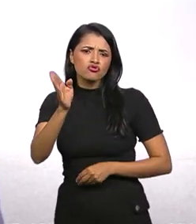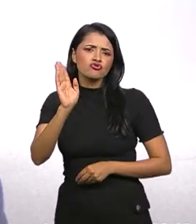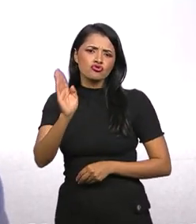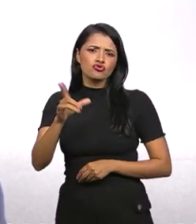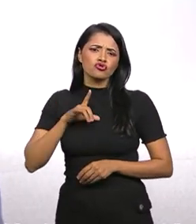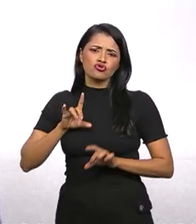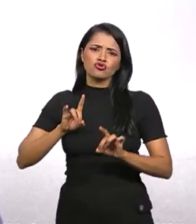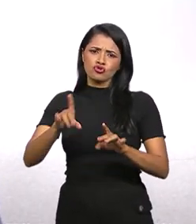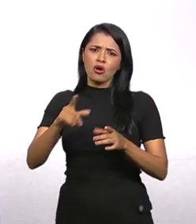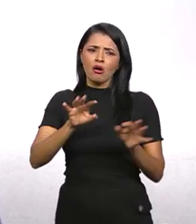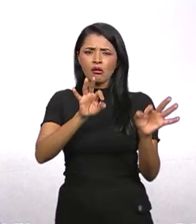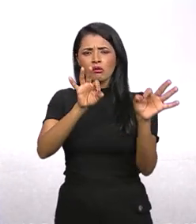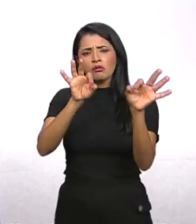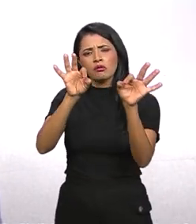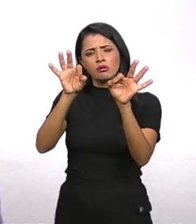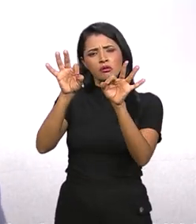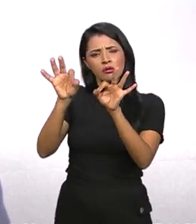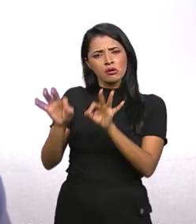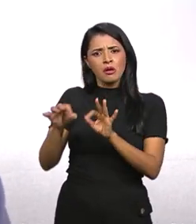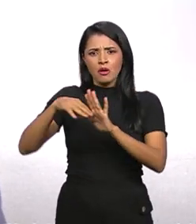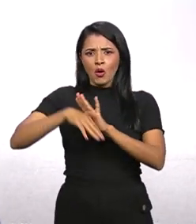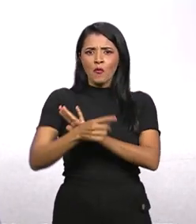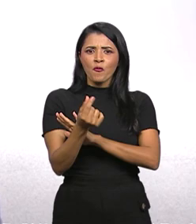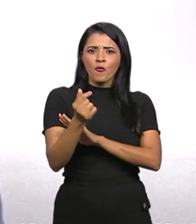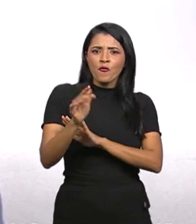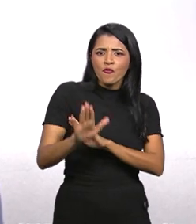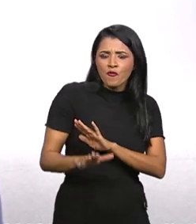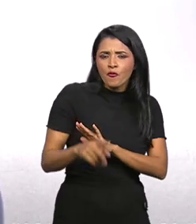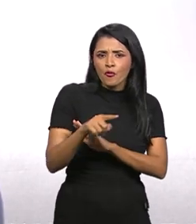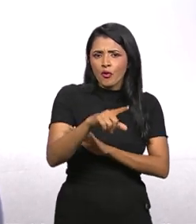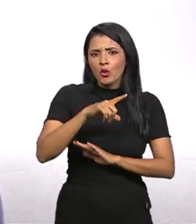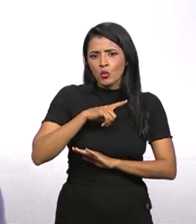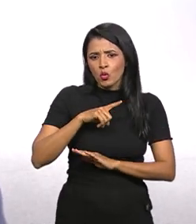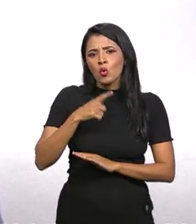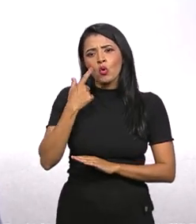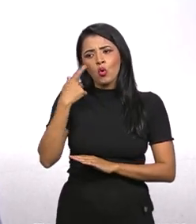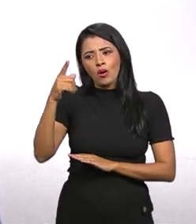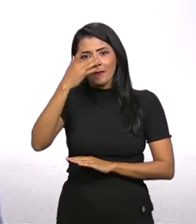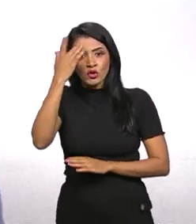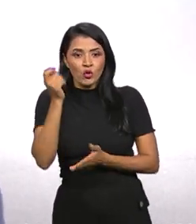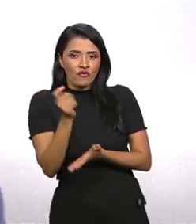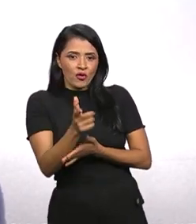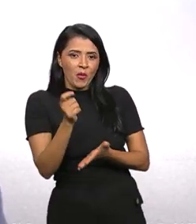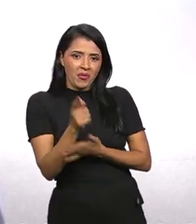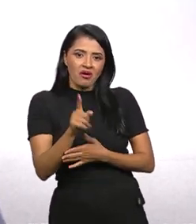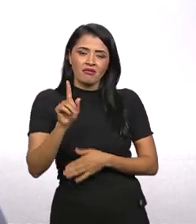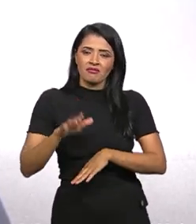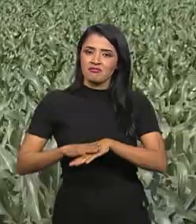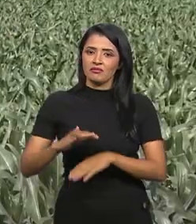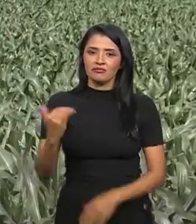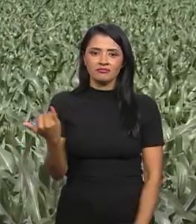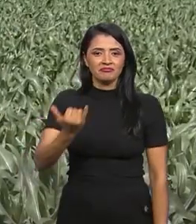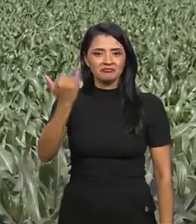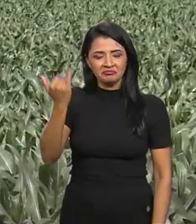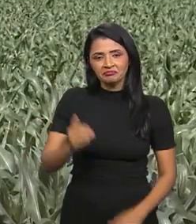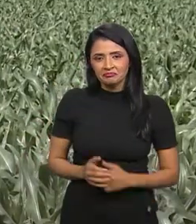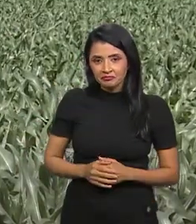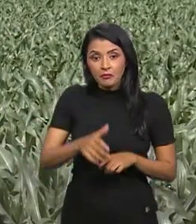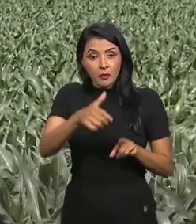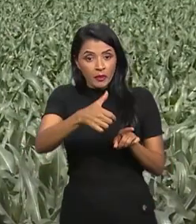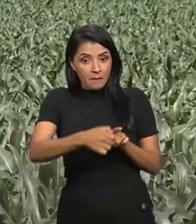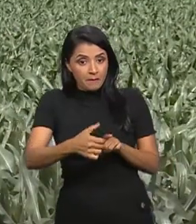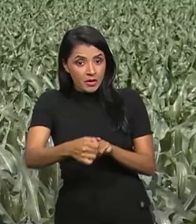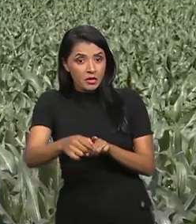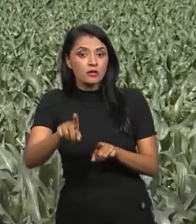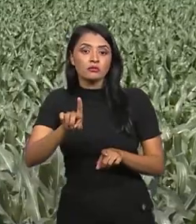sendo acompanhada de queda de preço, sobretudo queda de preço aos consumidores, que é o mais importante. O milho também